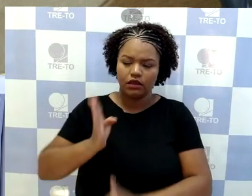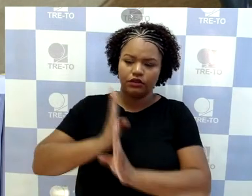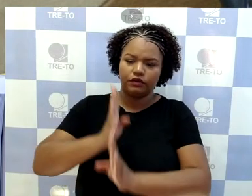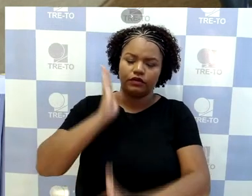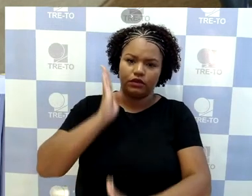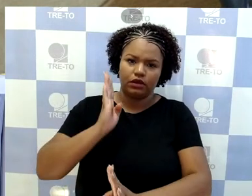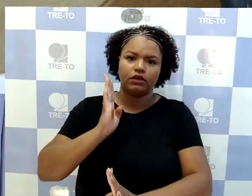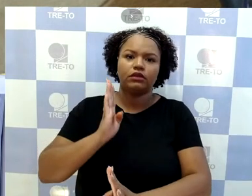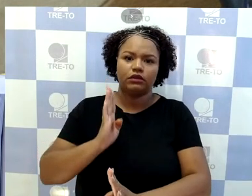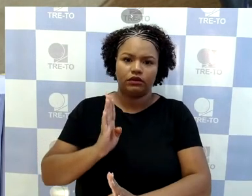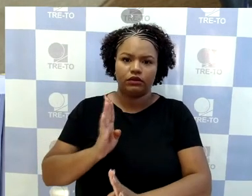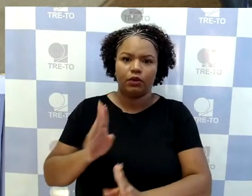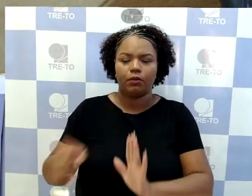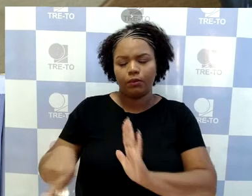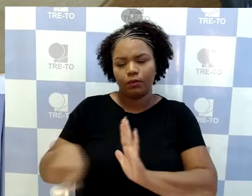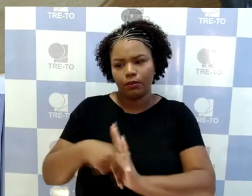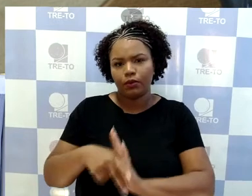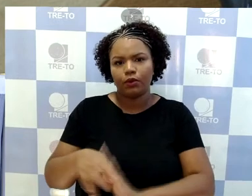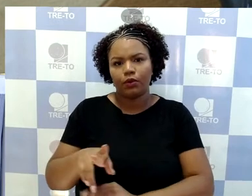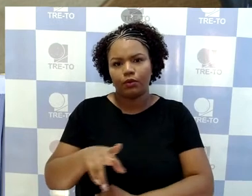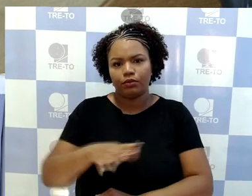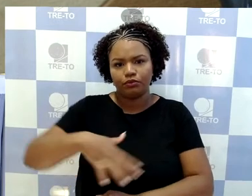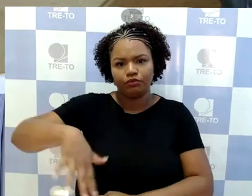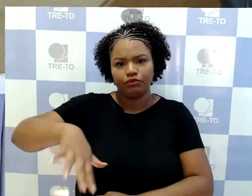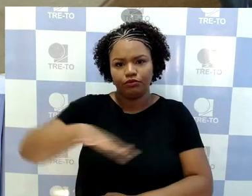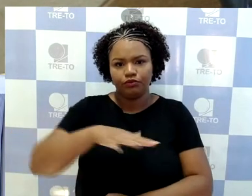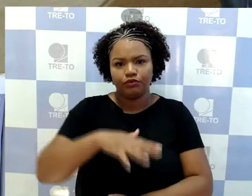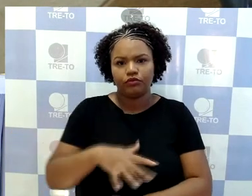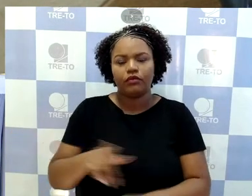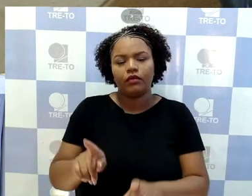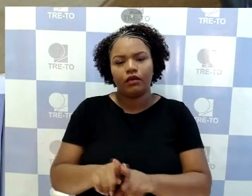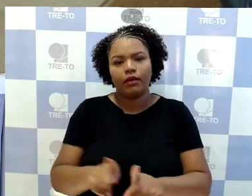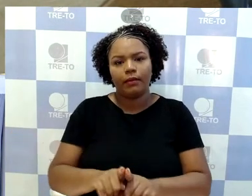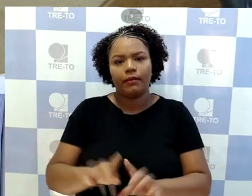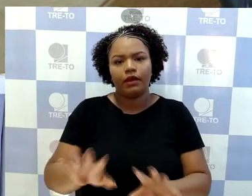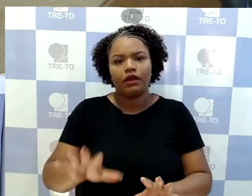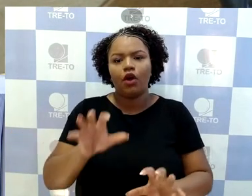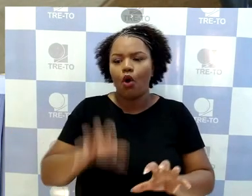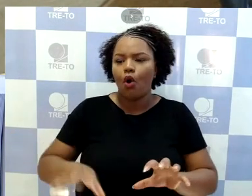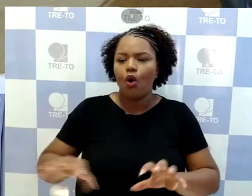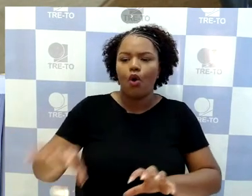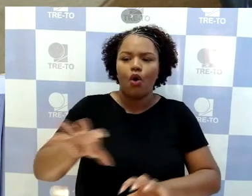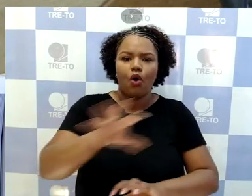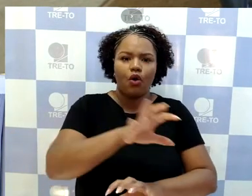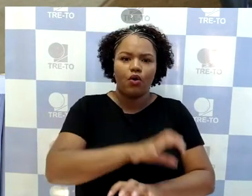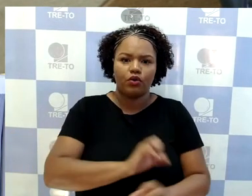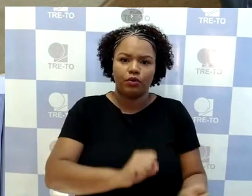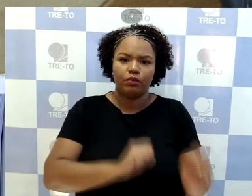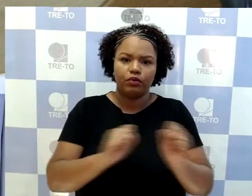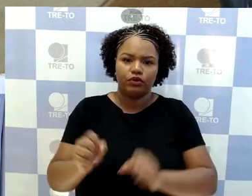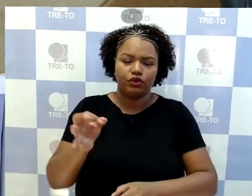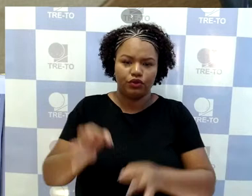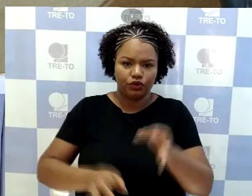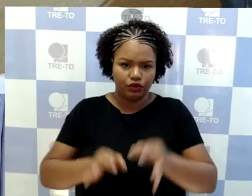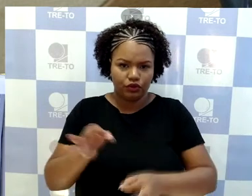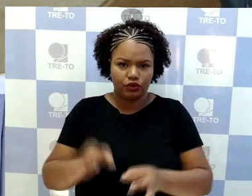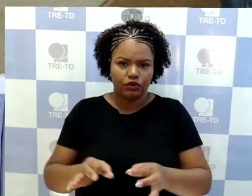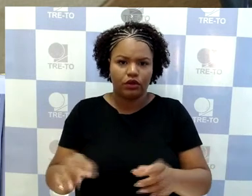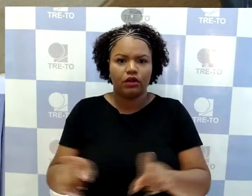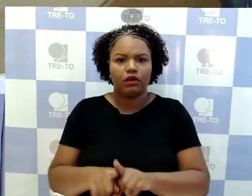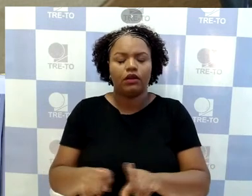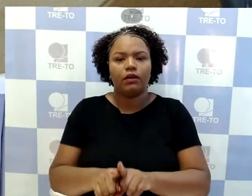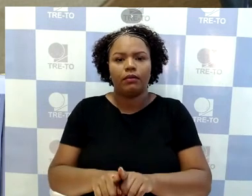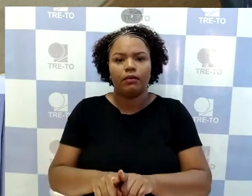à normatização empregada nos demais órgãos do Poder Judiciário da União, e, inclusive, contra o exercício do poder de polícia